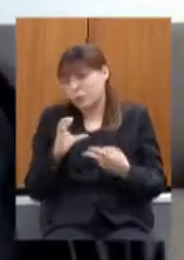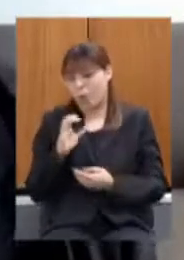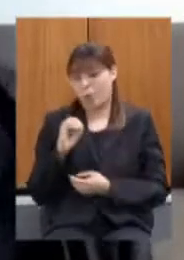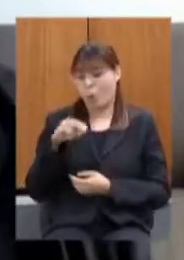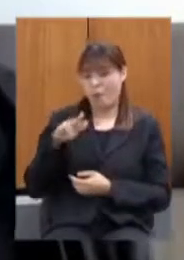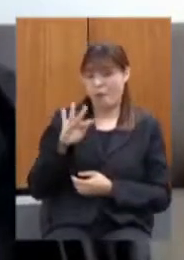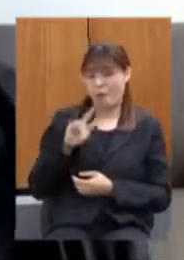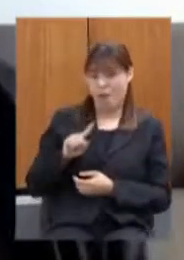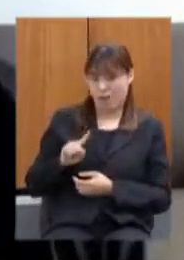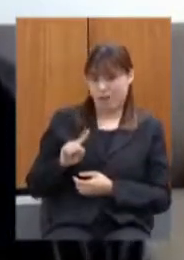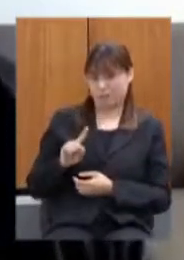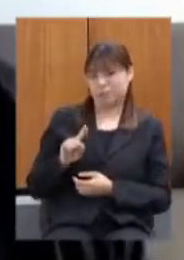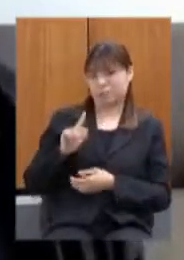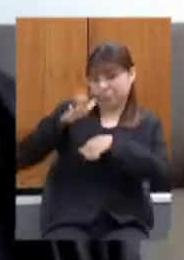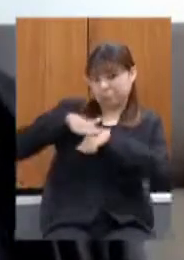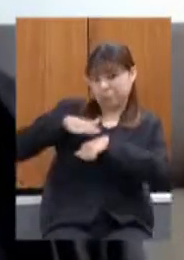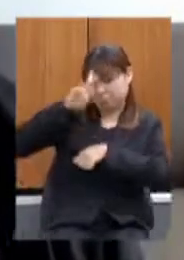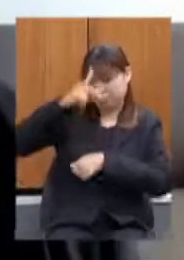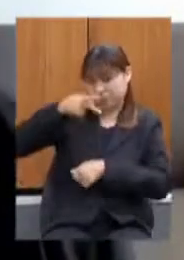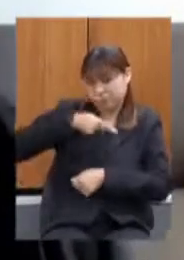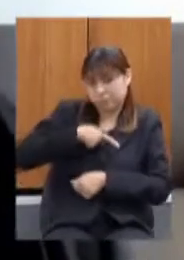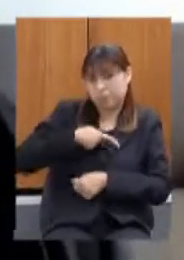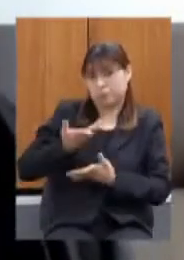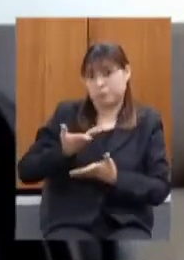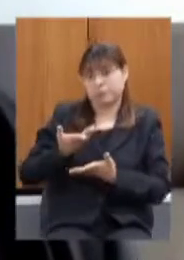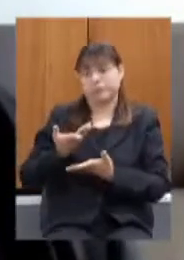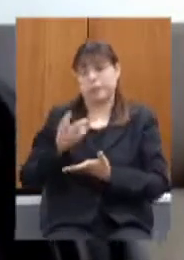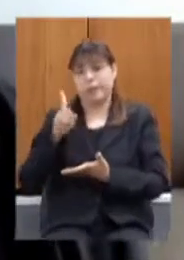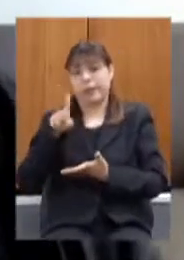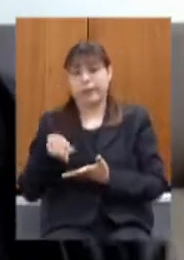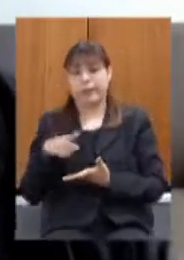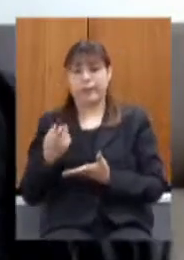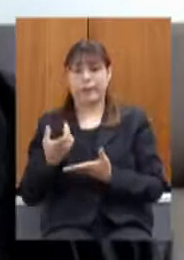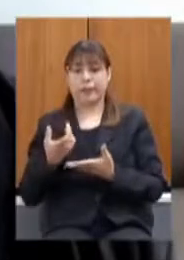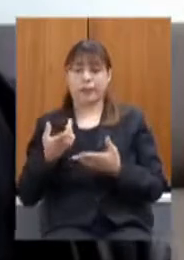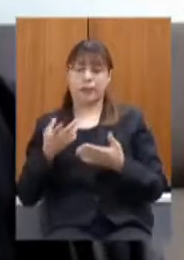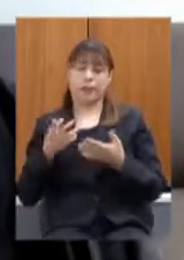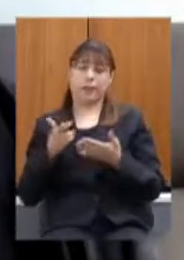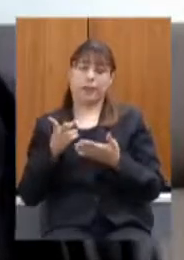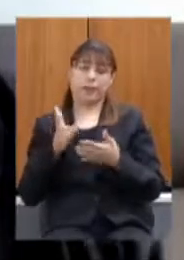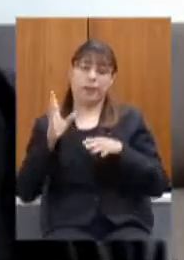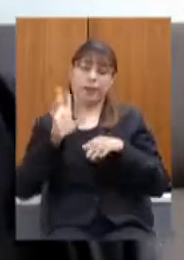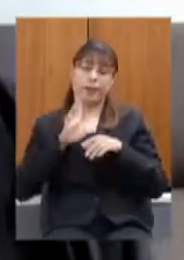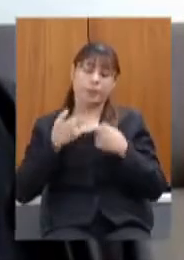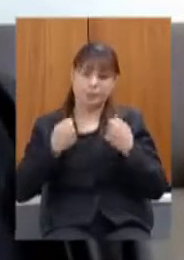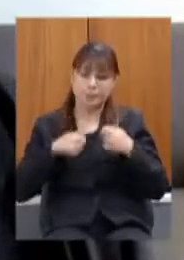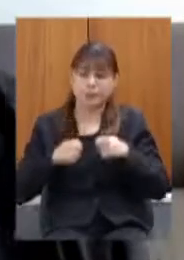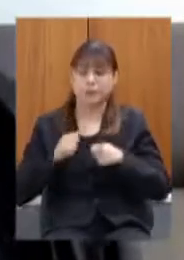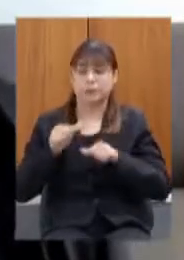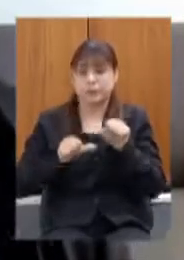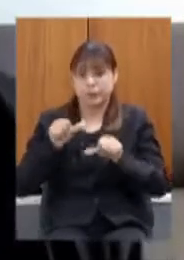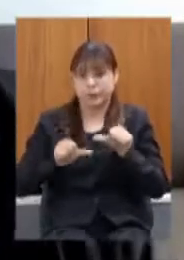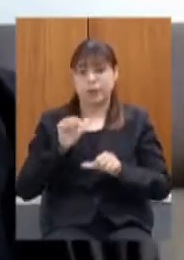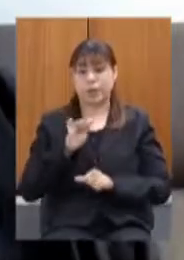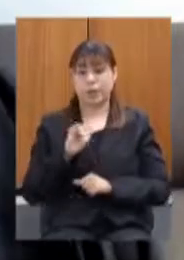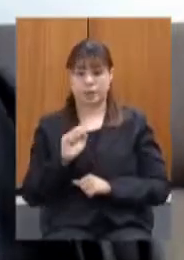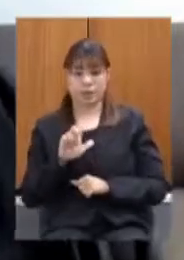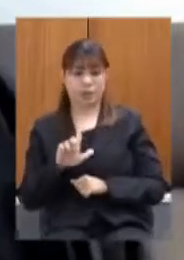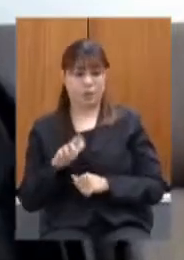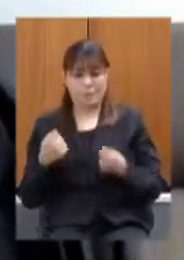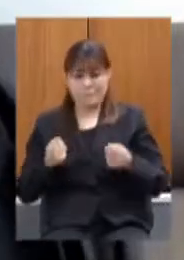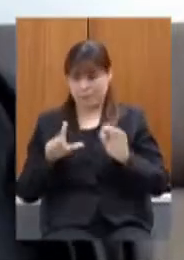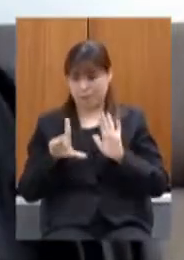unanimidade em reduzir o espaço da guerra fiscal não precisa de lei não precisa de nada não de nada